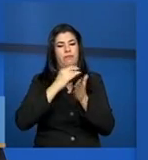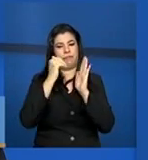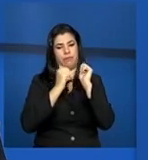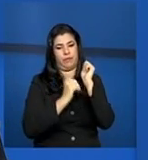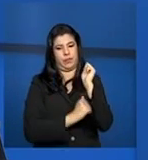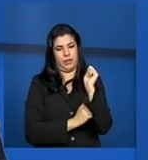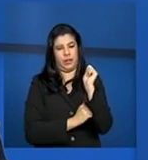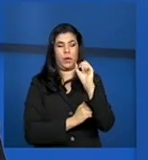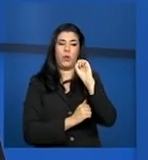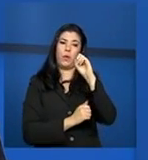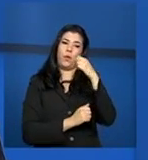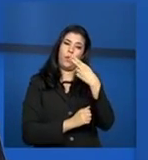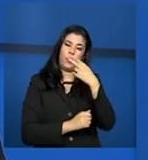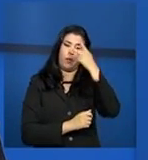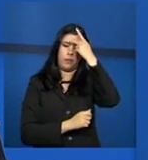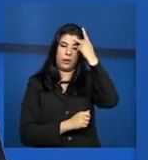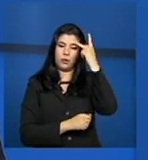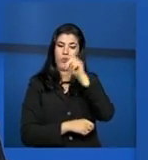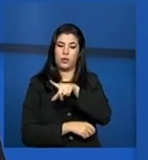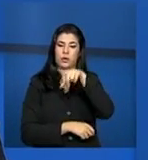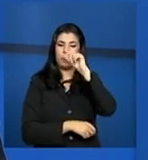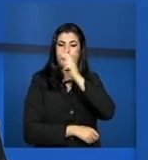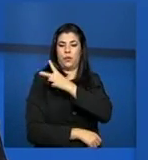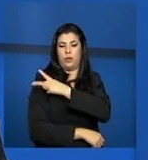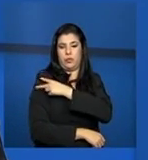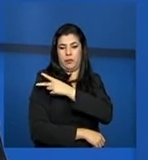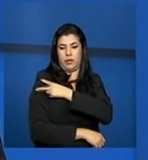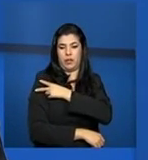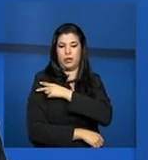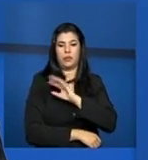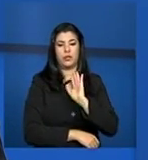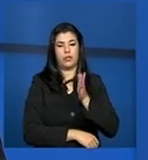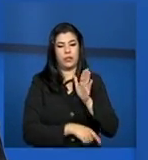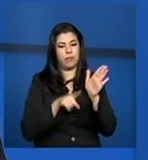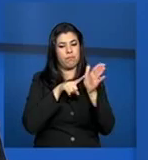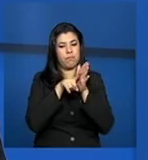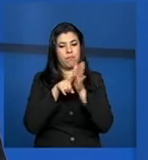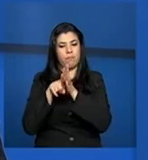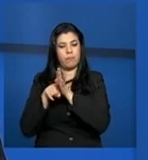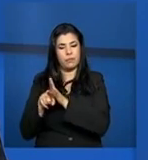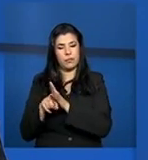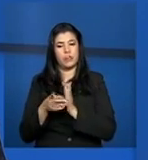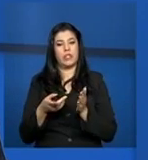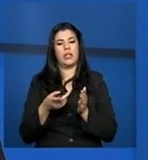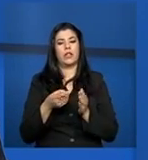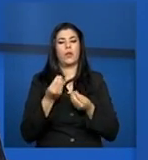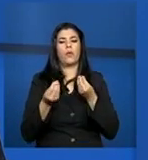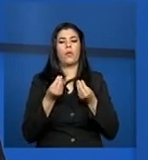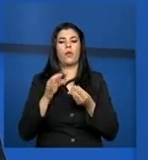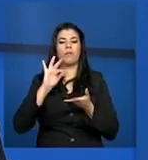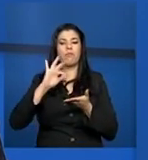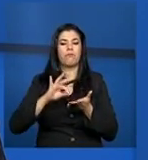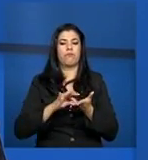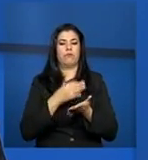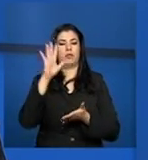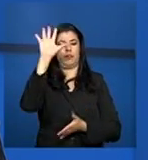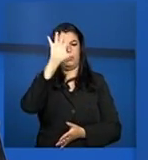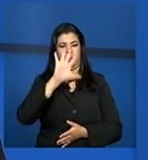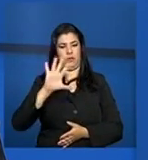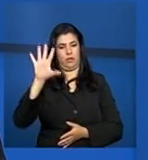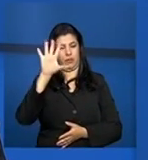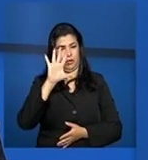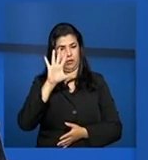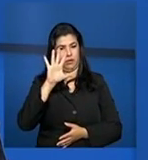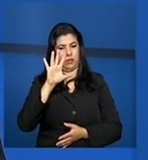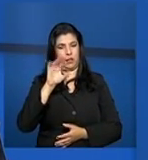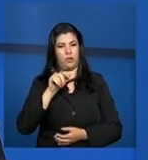ou ele, ou o técnico da gestão, e fazer a pesquisa na funcionalidade Cadastro Nacional. Quando ele acessar